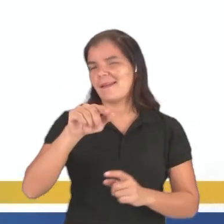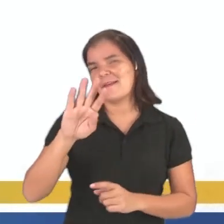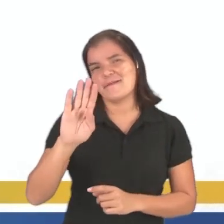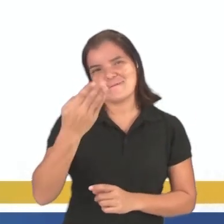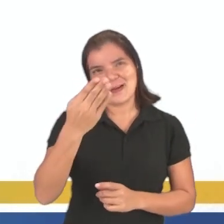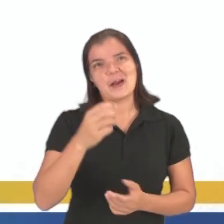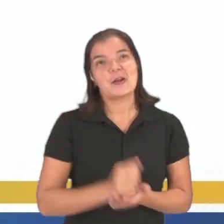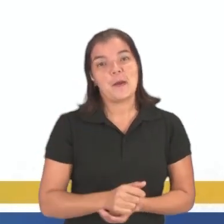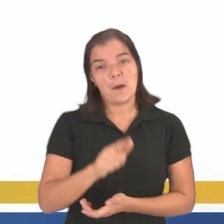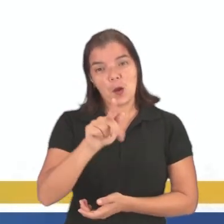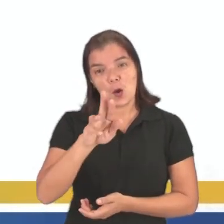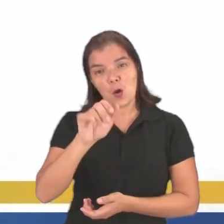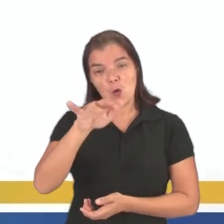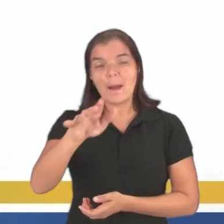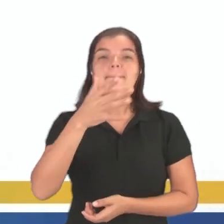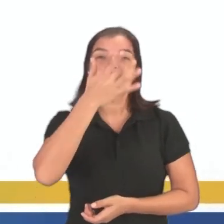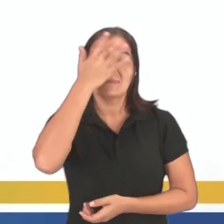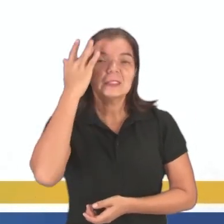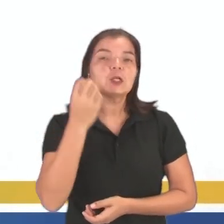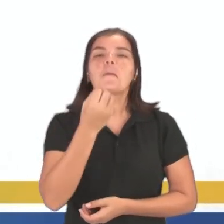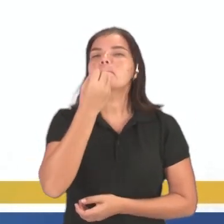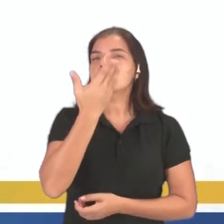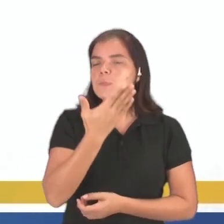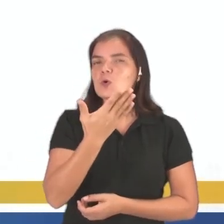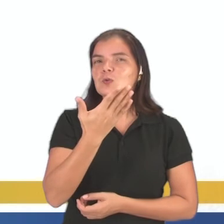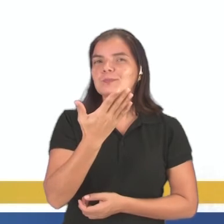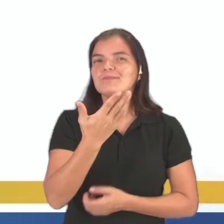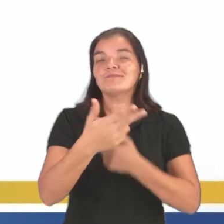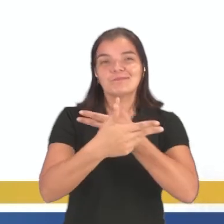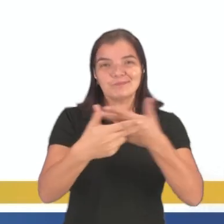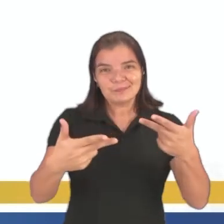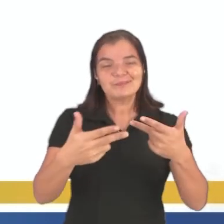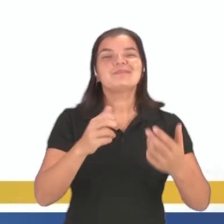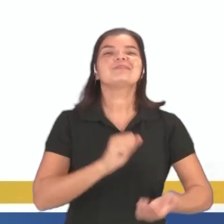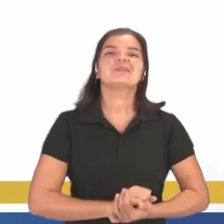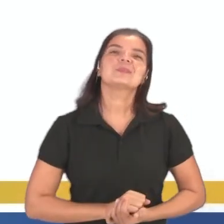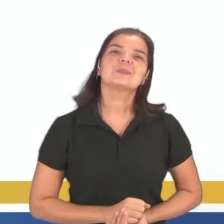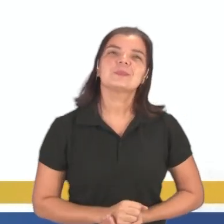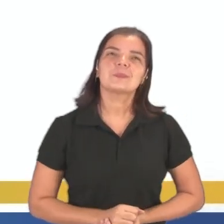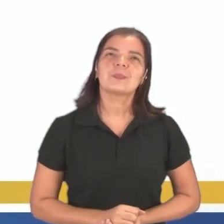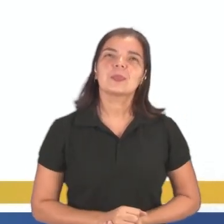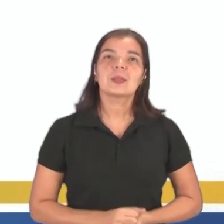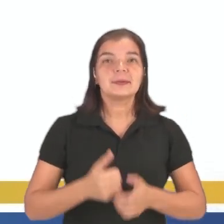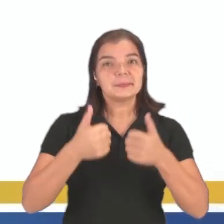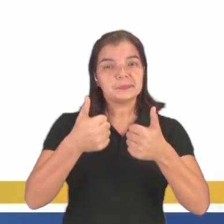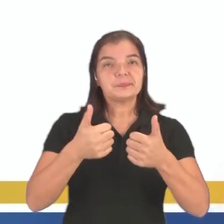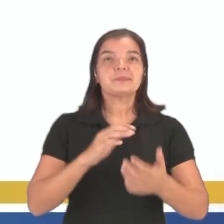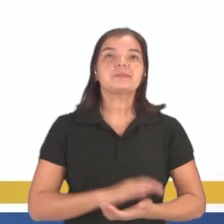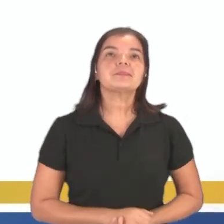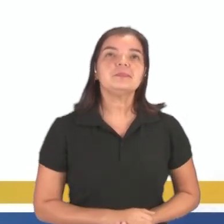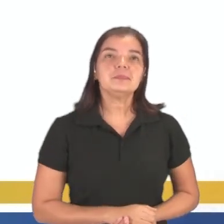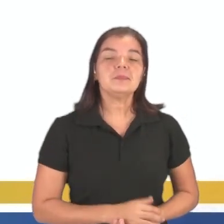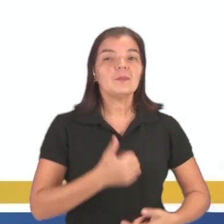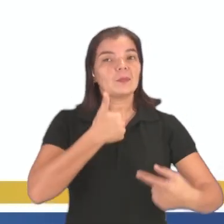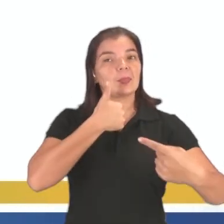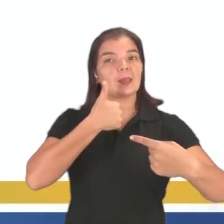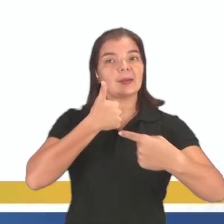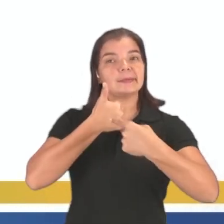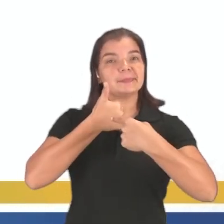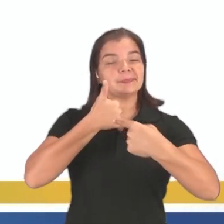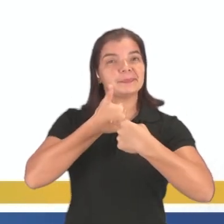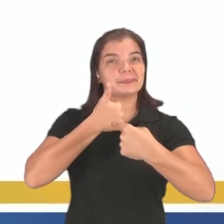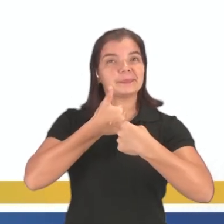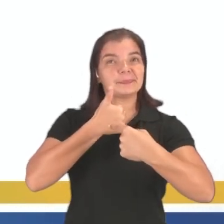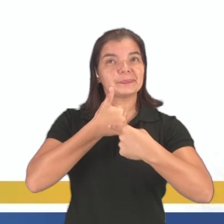falso. Uma pessoa é uma pessoa muito boa, algo muito bom. Tranquilos? Dois,